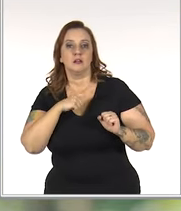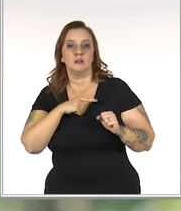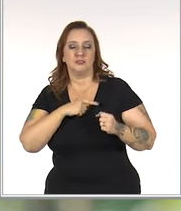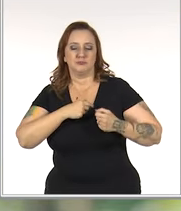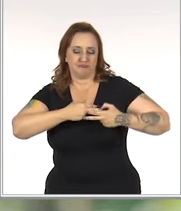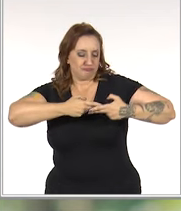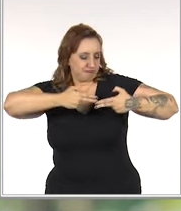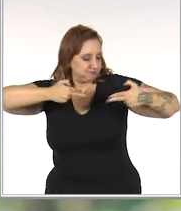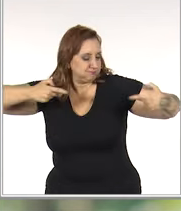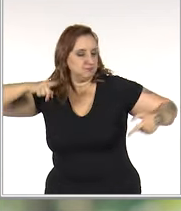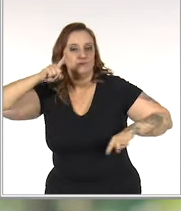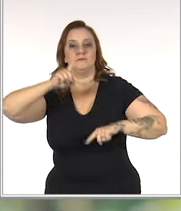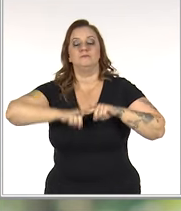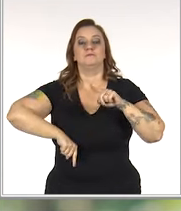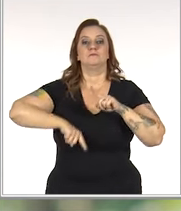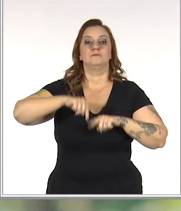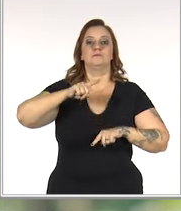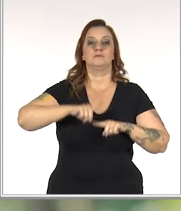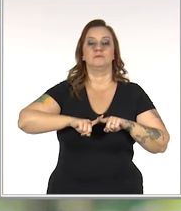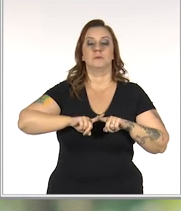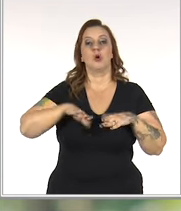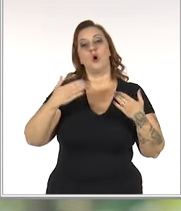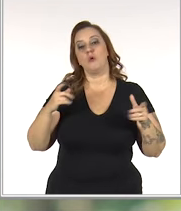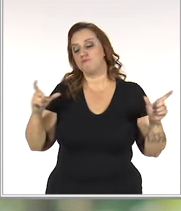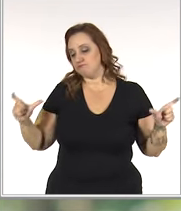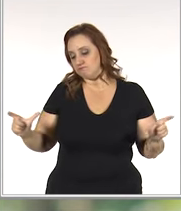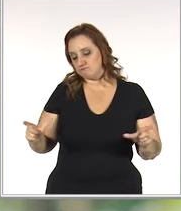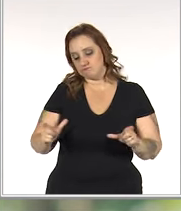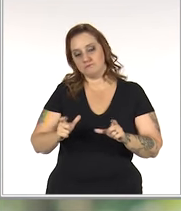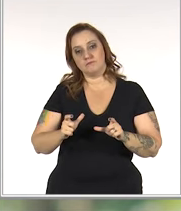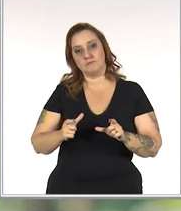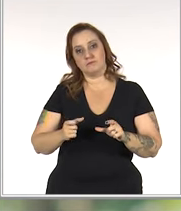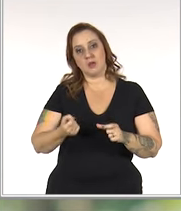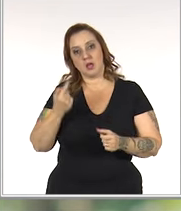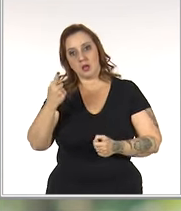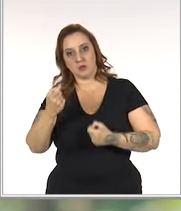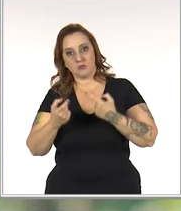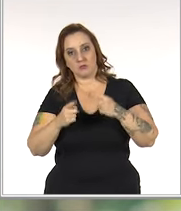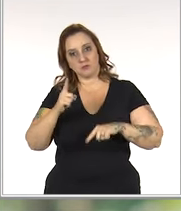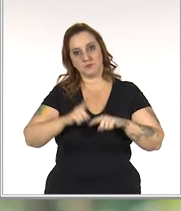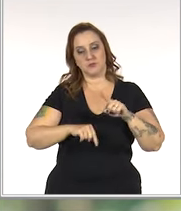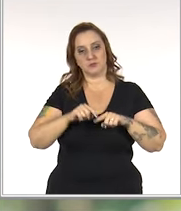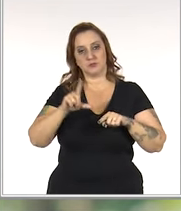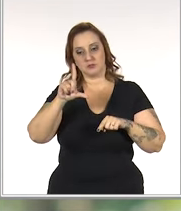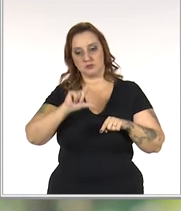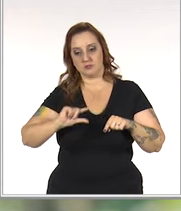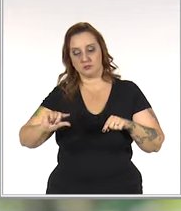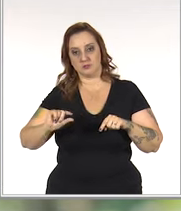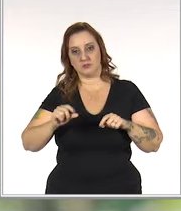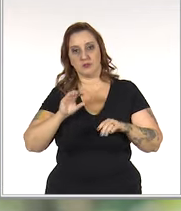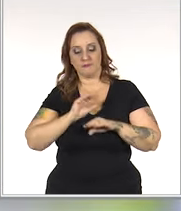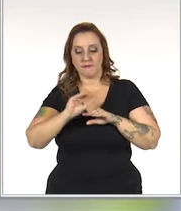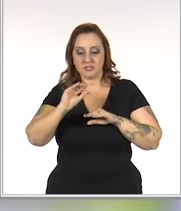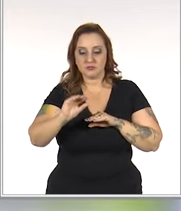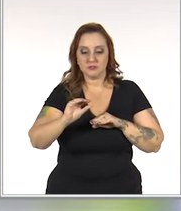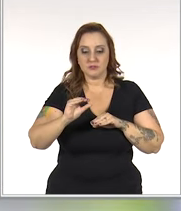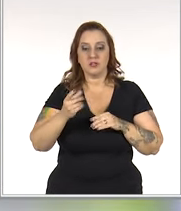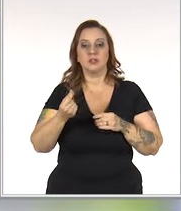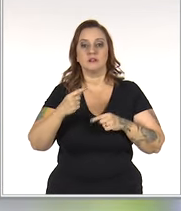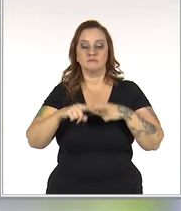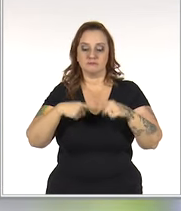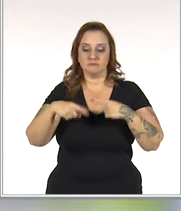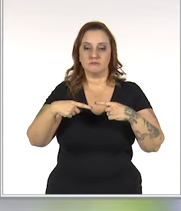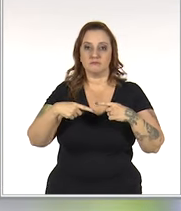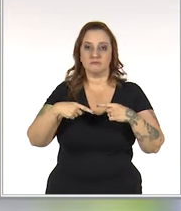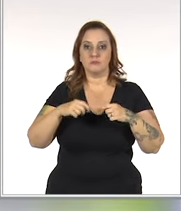ter um mix de produtos que eu posso reduzir esse mix, reduzindo o investimento em capital de giro. Eu posso